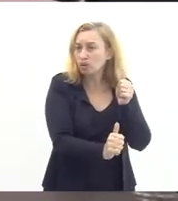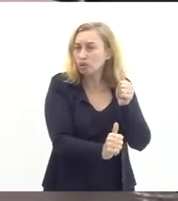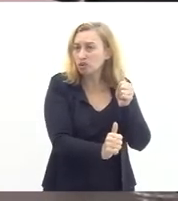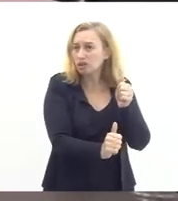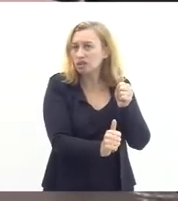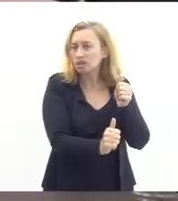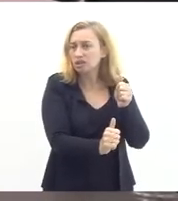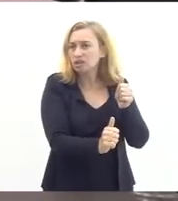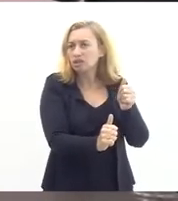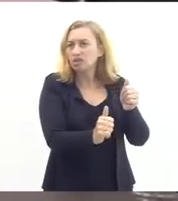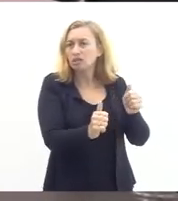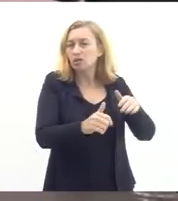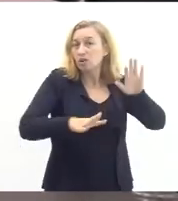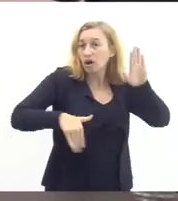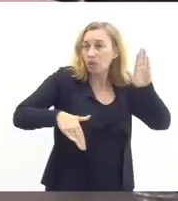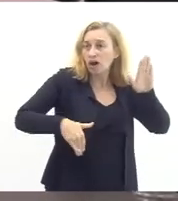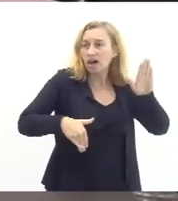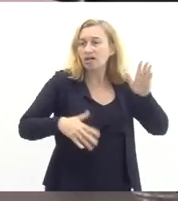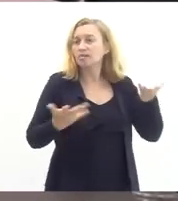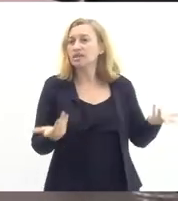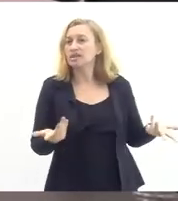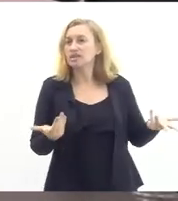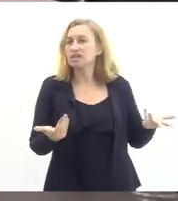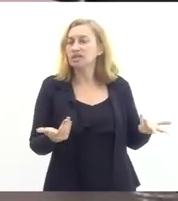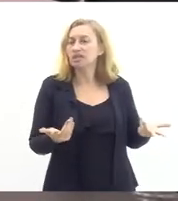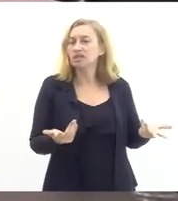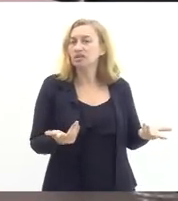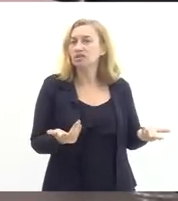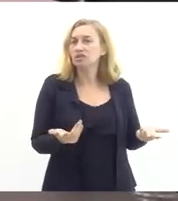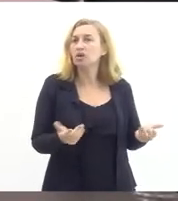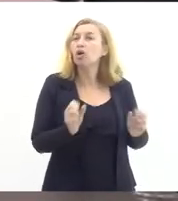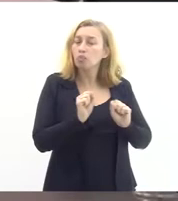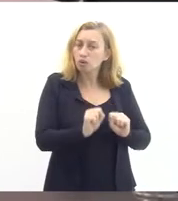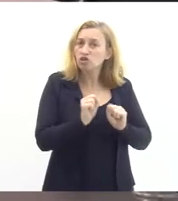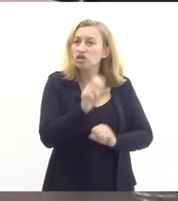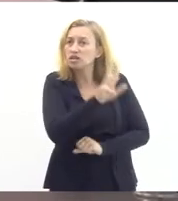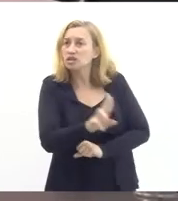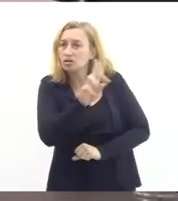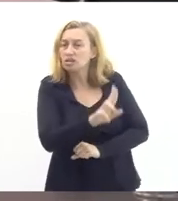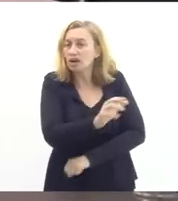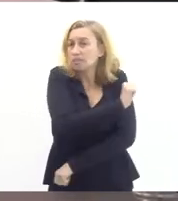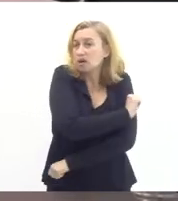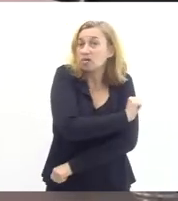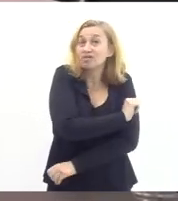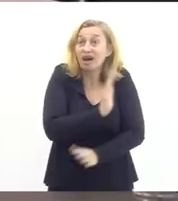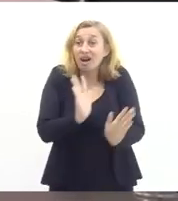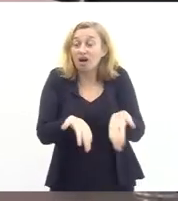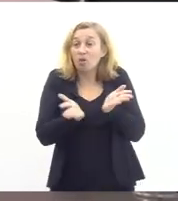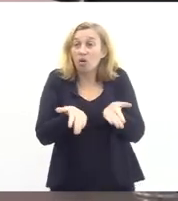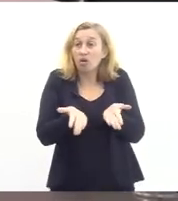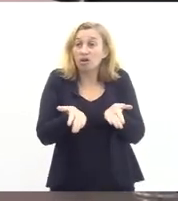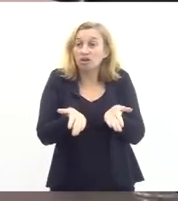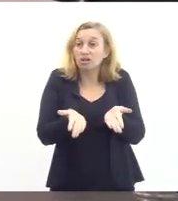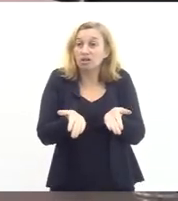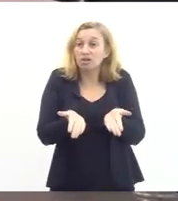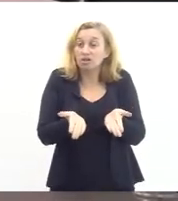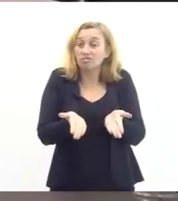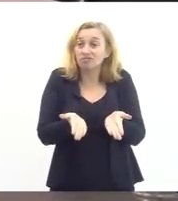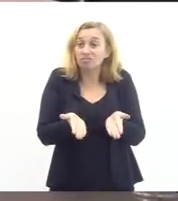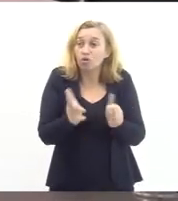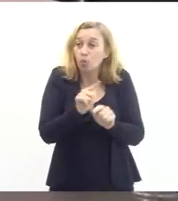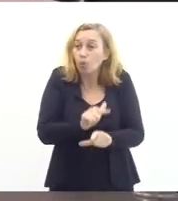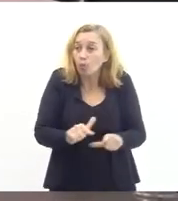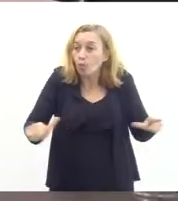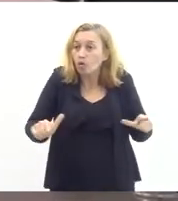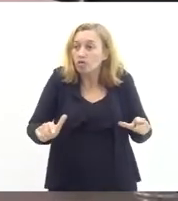sintético uma quadra na piscina que outra hora podia ser utilizado pelos alunos mas agora a nossa utilização é quase mínima